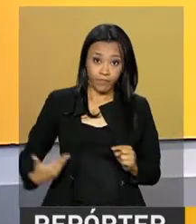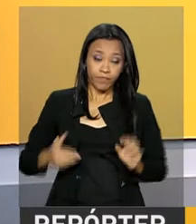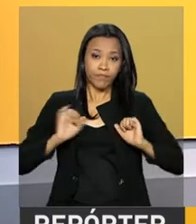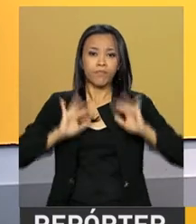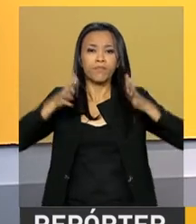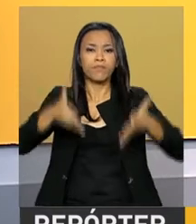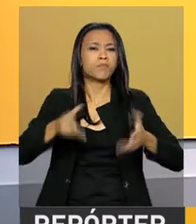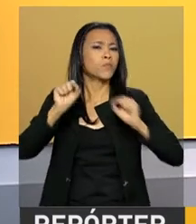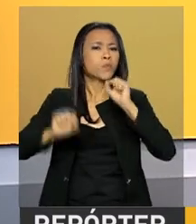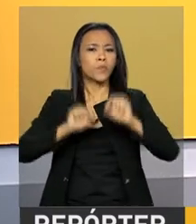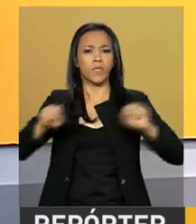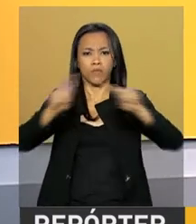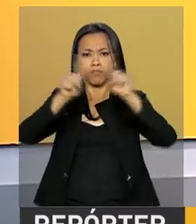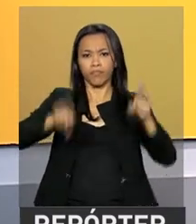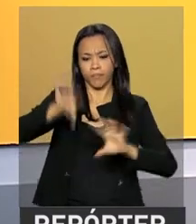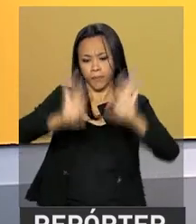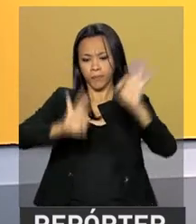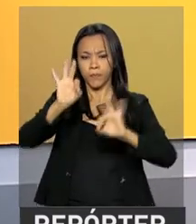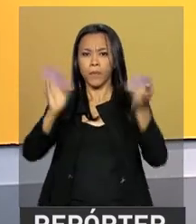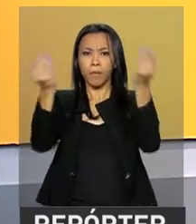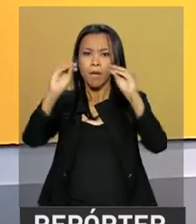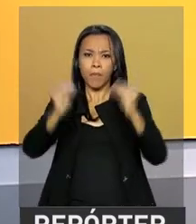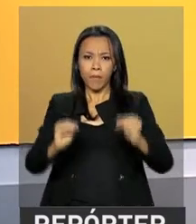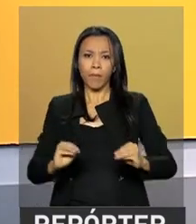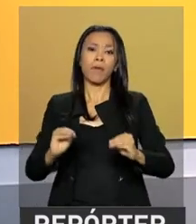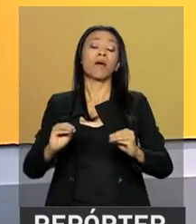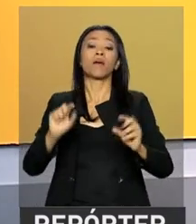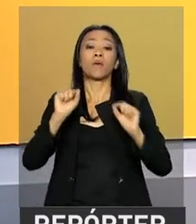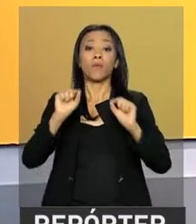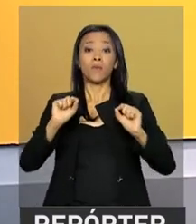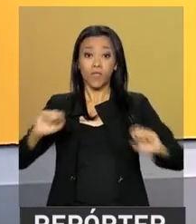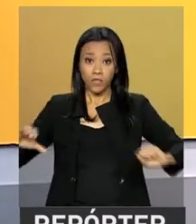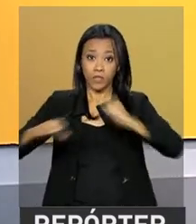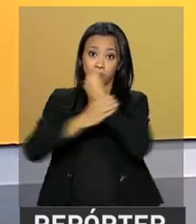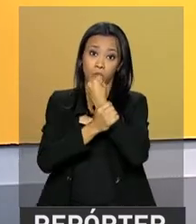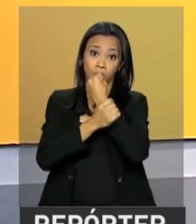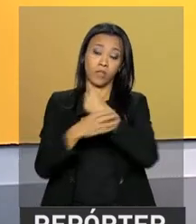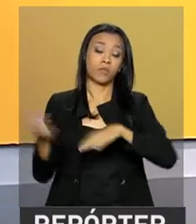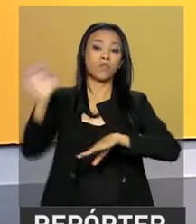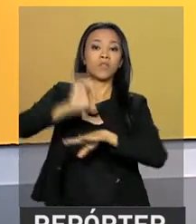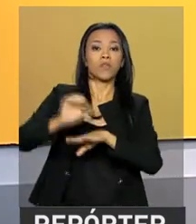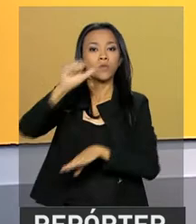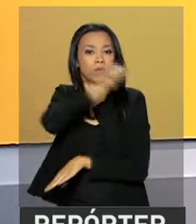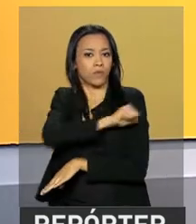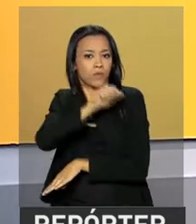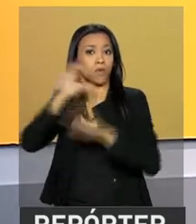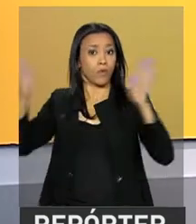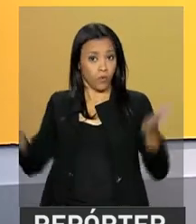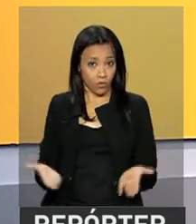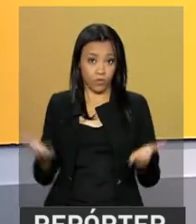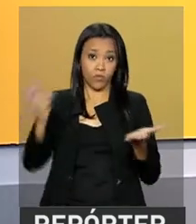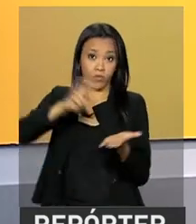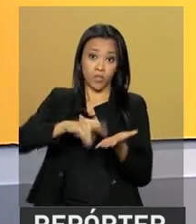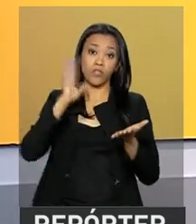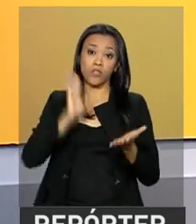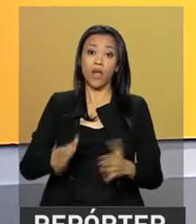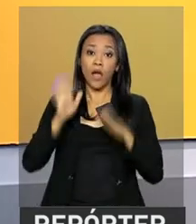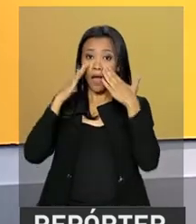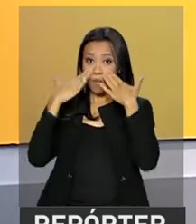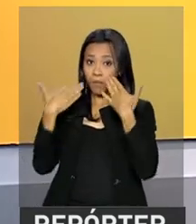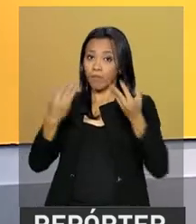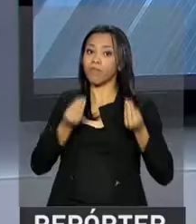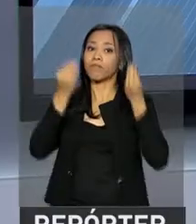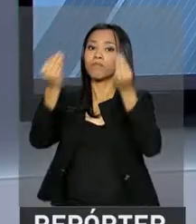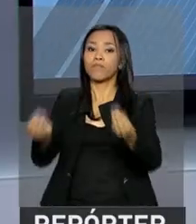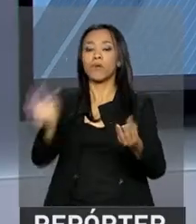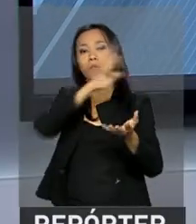da elaboração de um plano de segurança para o Rio de Janeiro. Esse plano foi apresentado hoje de manhã ao presidente Michel